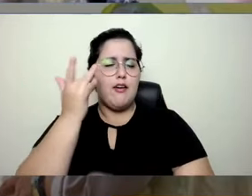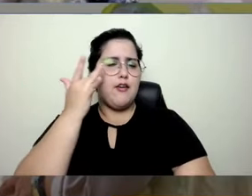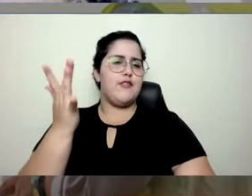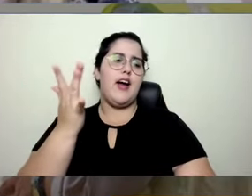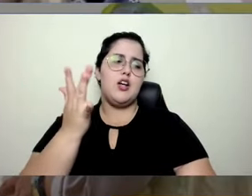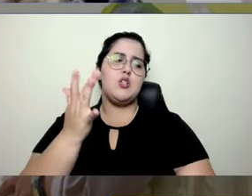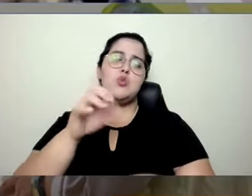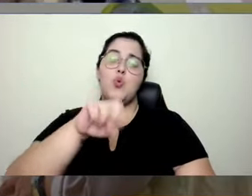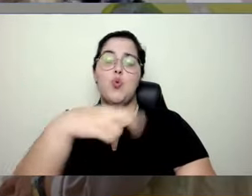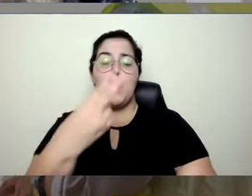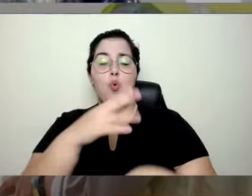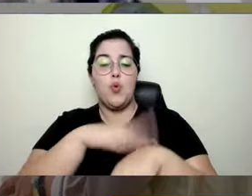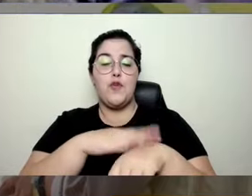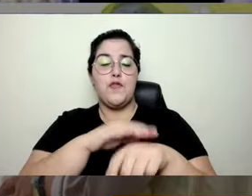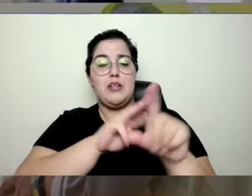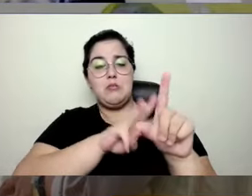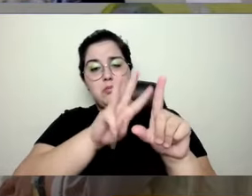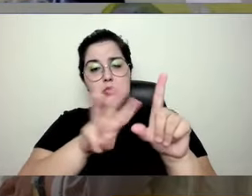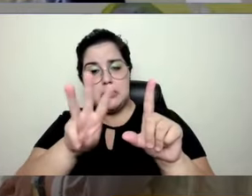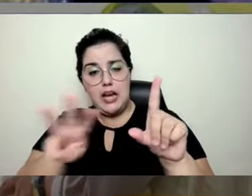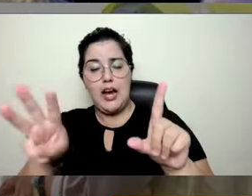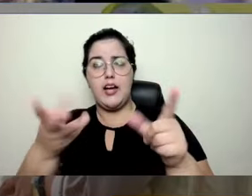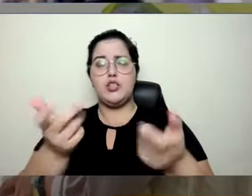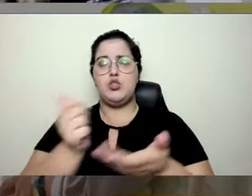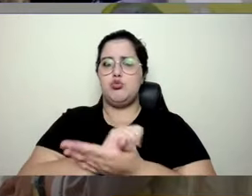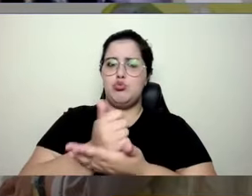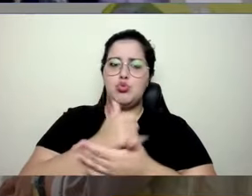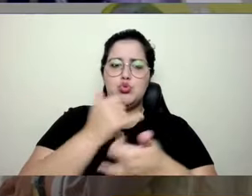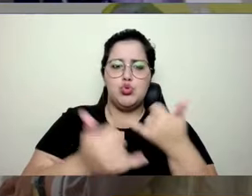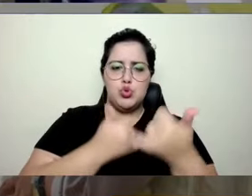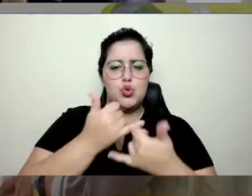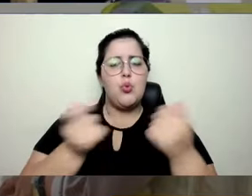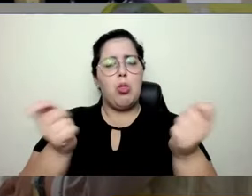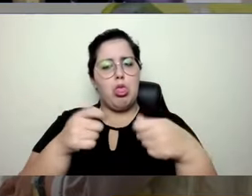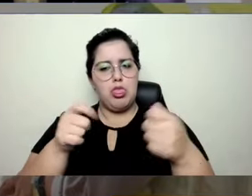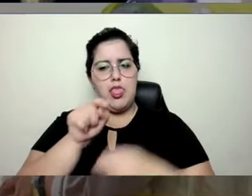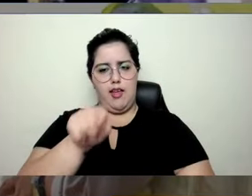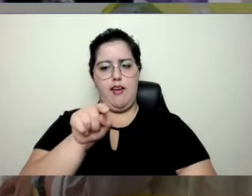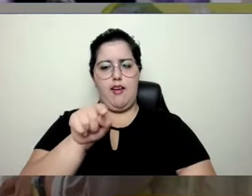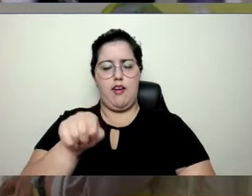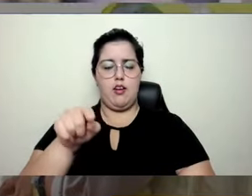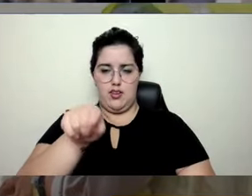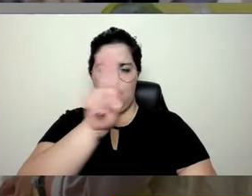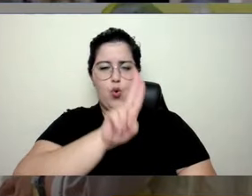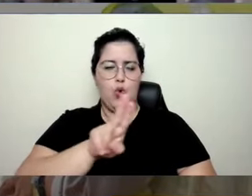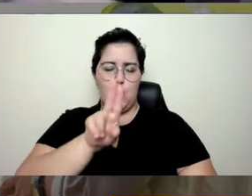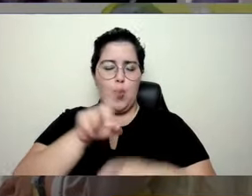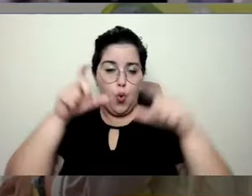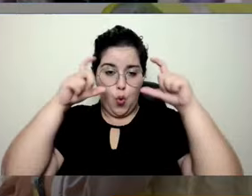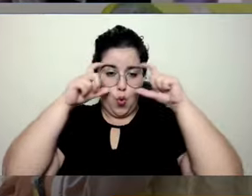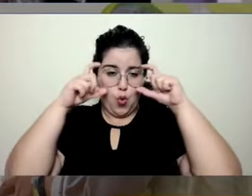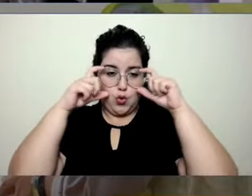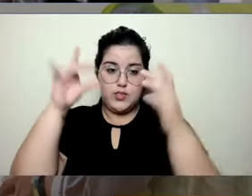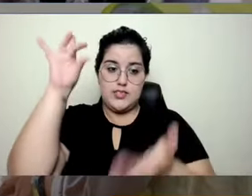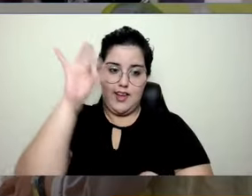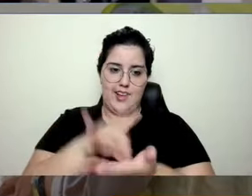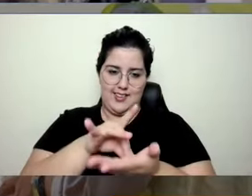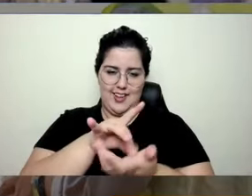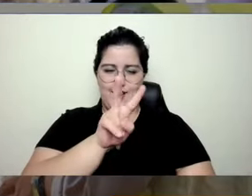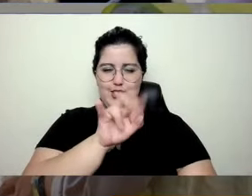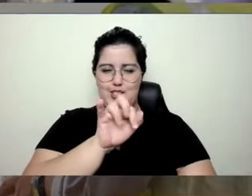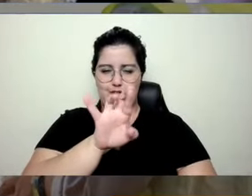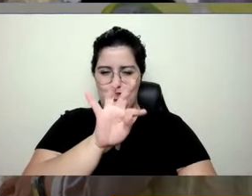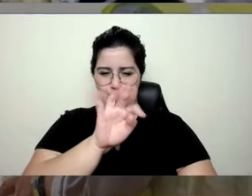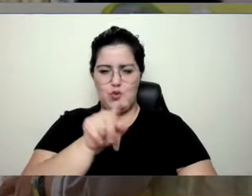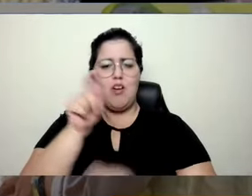um site, você consegue fazer um jogo. Você consegue utilizar isso aqui, ó, um óculos de realidade virtual com o seu próprio celular.